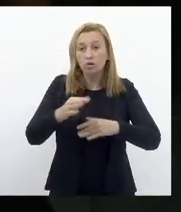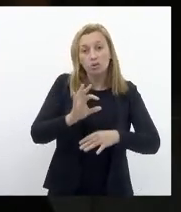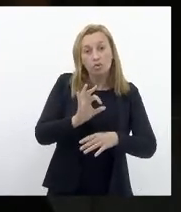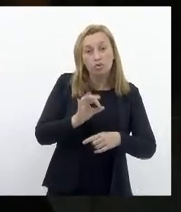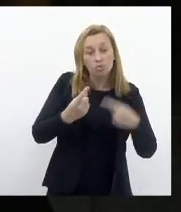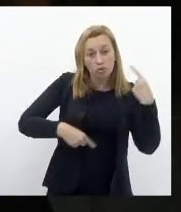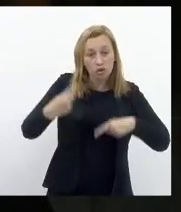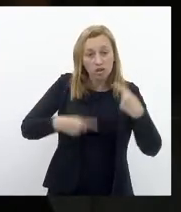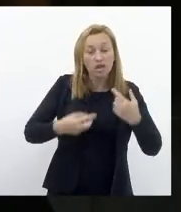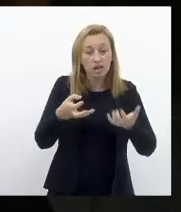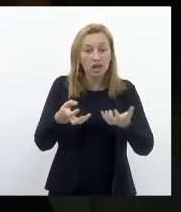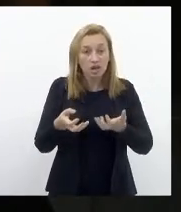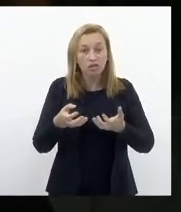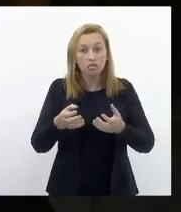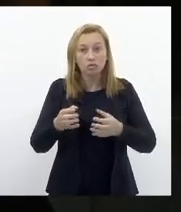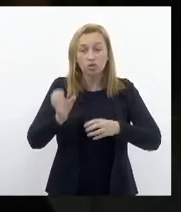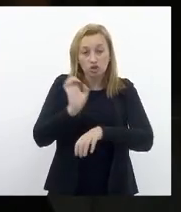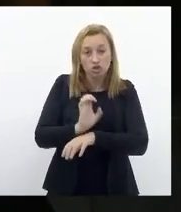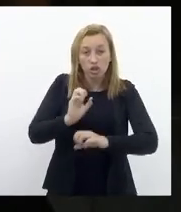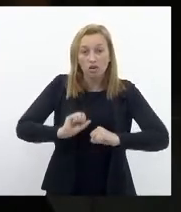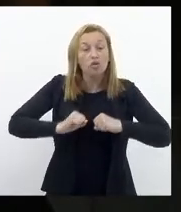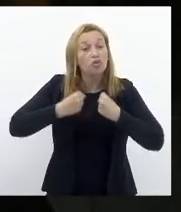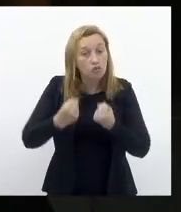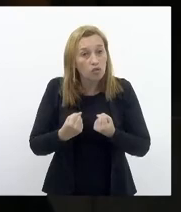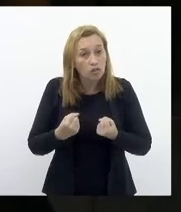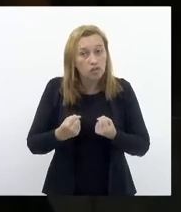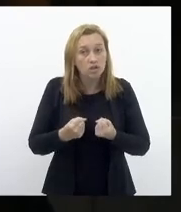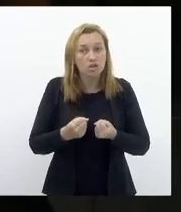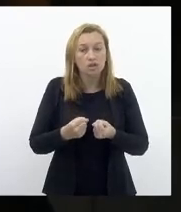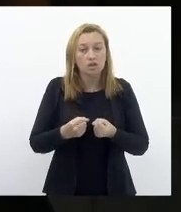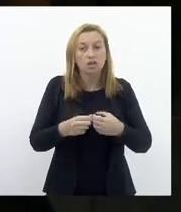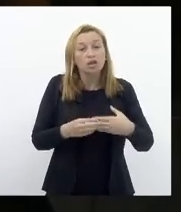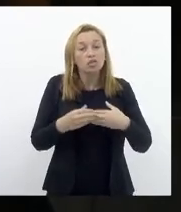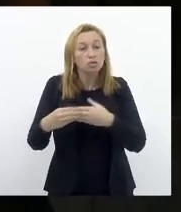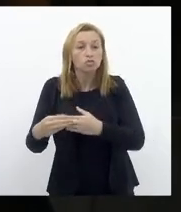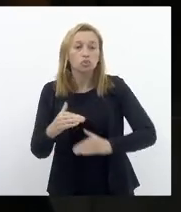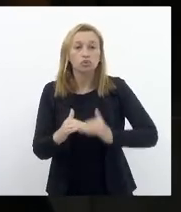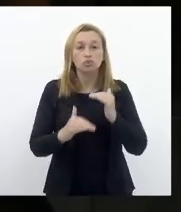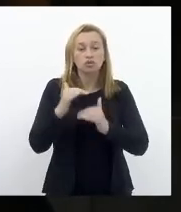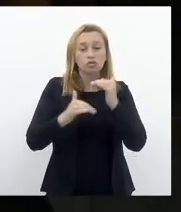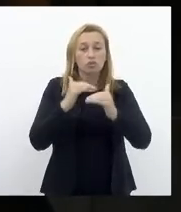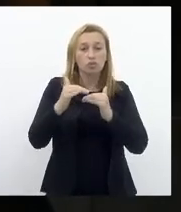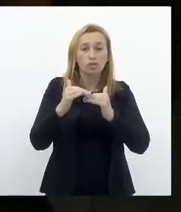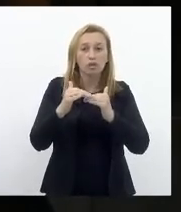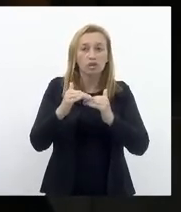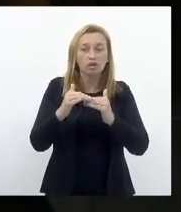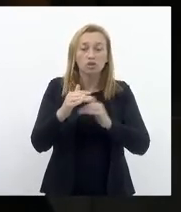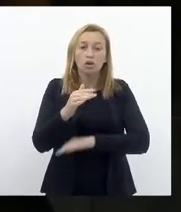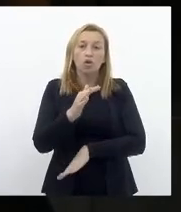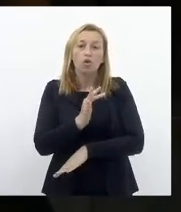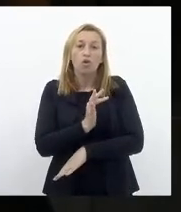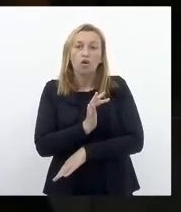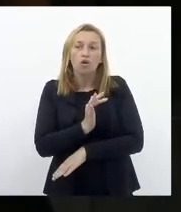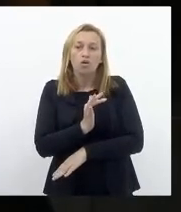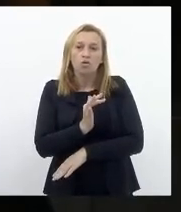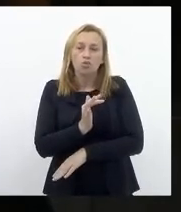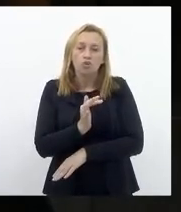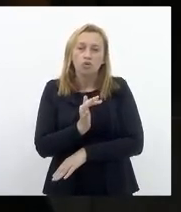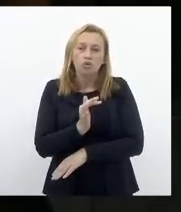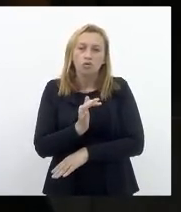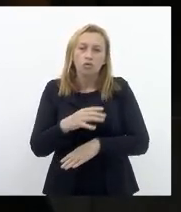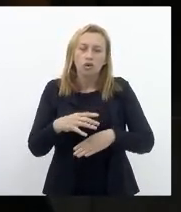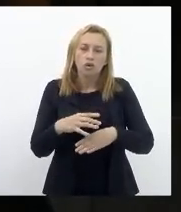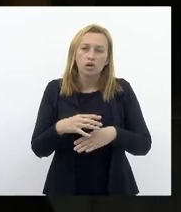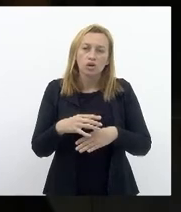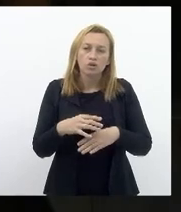que um estado Que tenha força Que seja indutor Do desenvolvimento Fluminense Seja também indutor